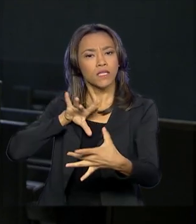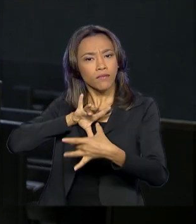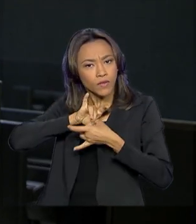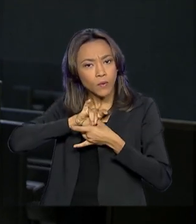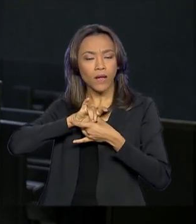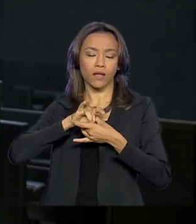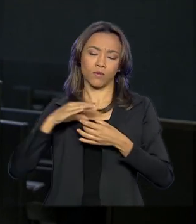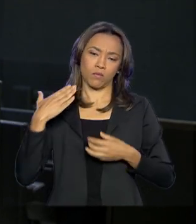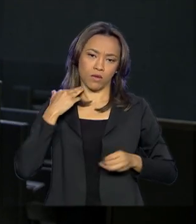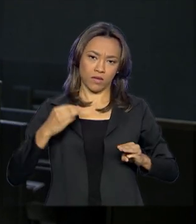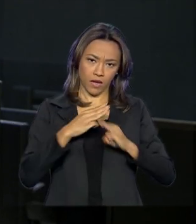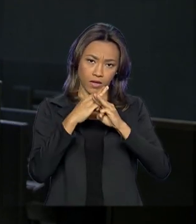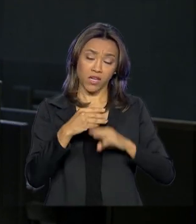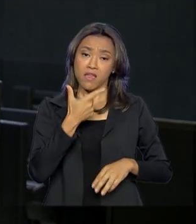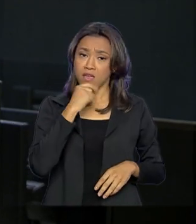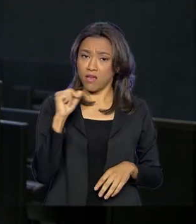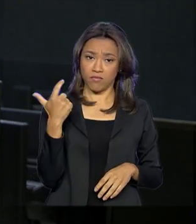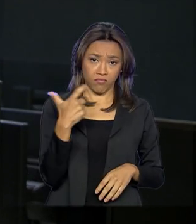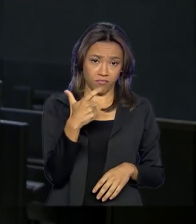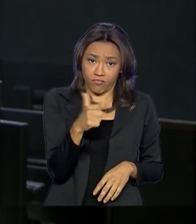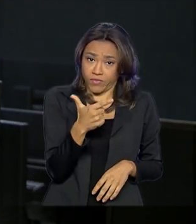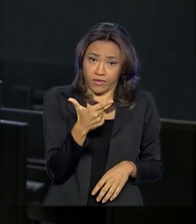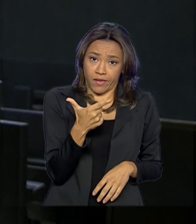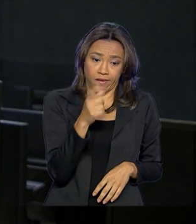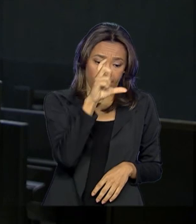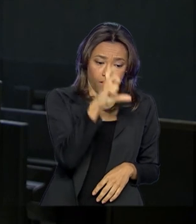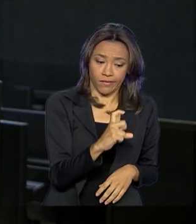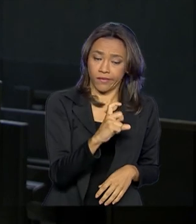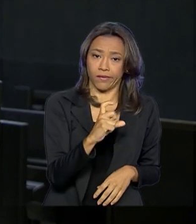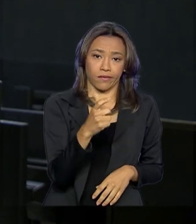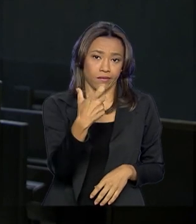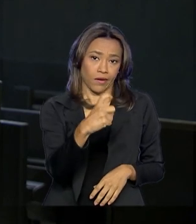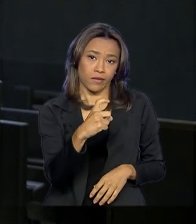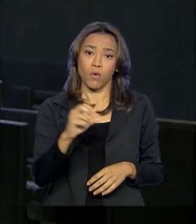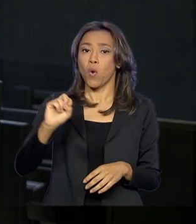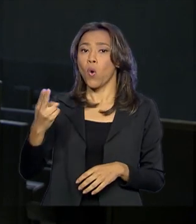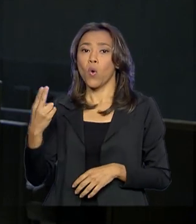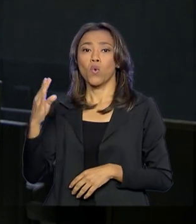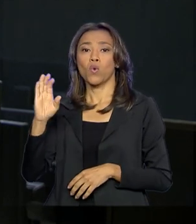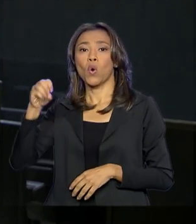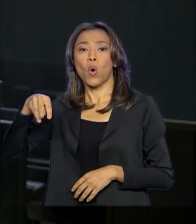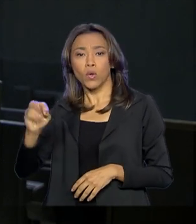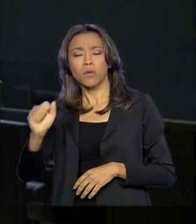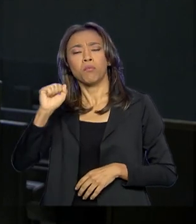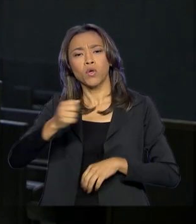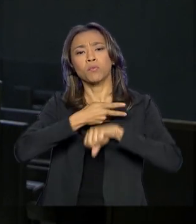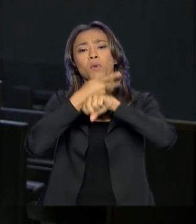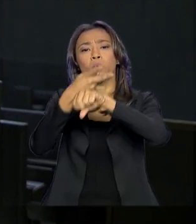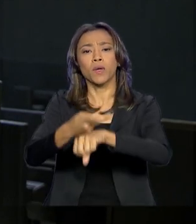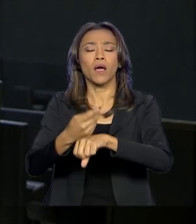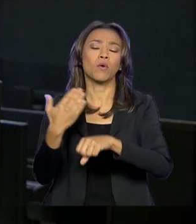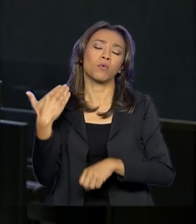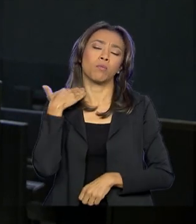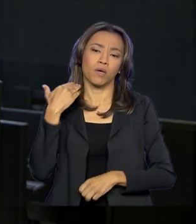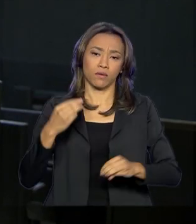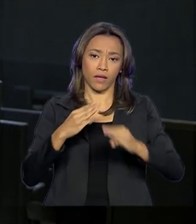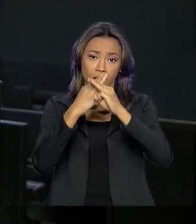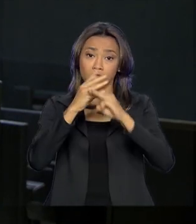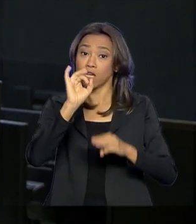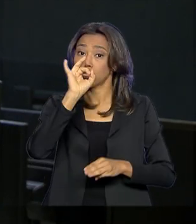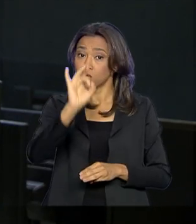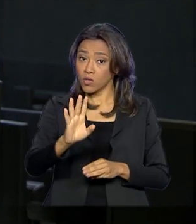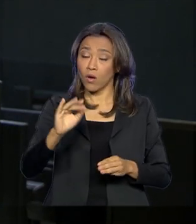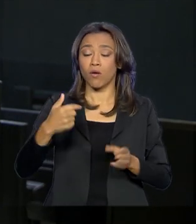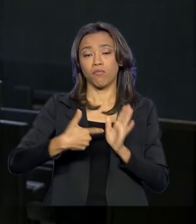o cartão do cidadão e nem conta na Caixa pode sacar o valor em qualquer agência da Caixa. Pra isso, basta apresentar o documento de